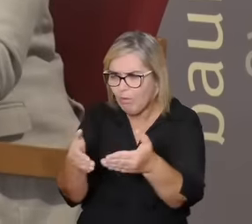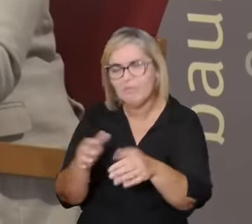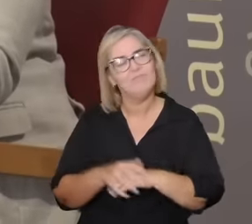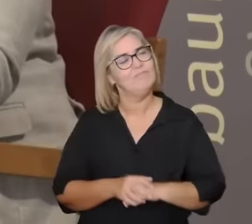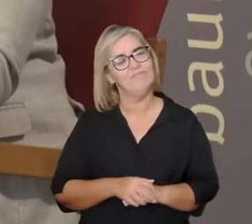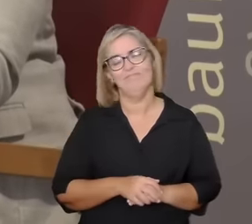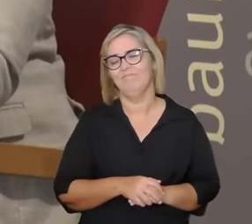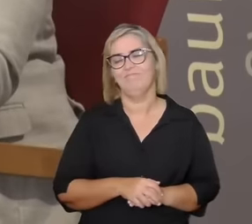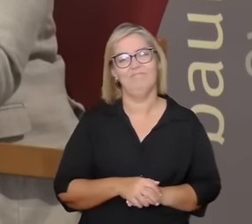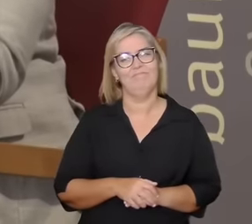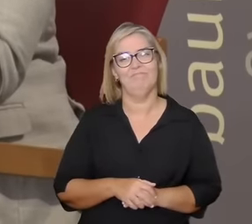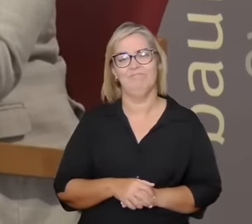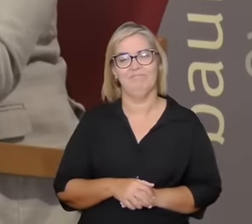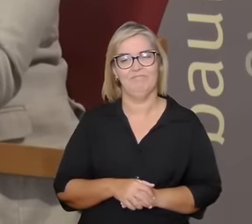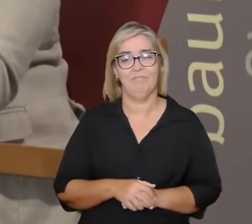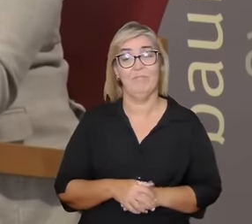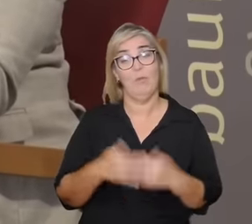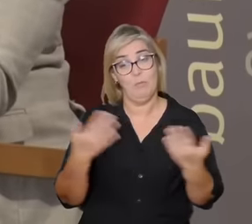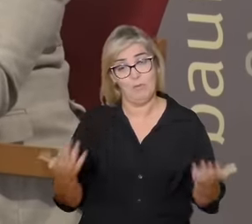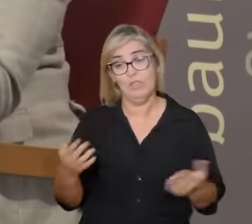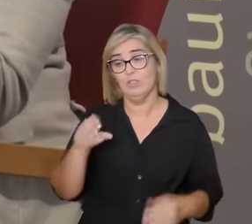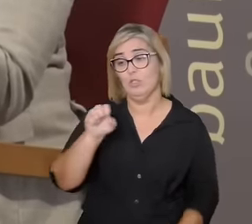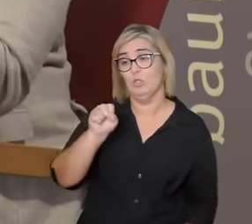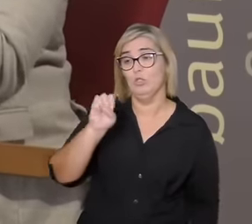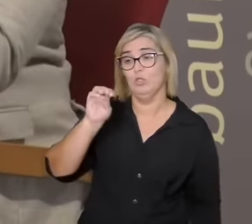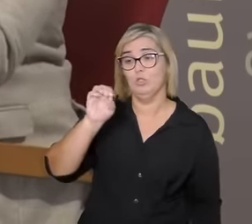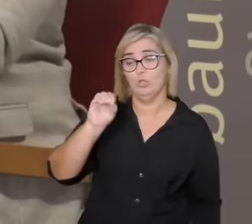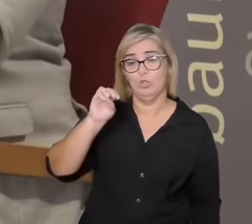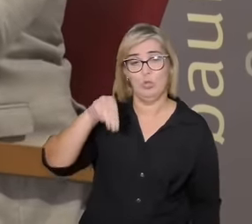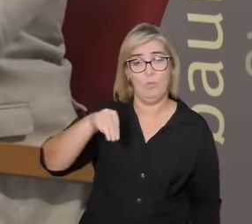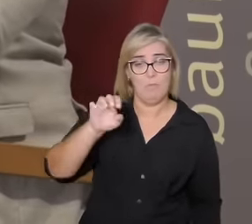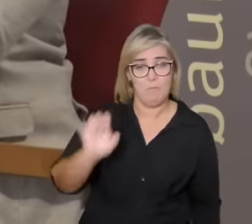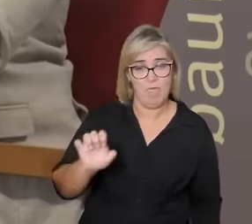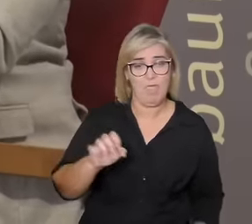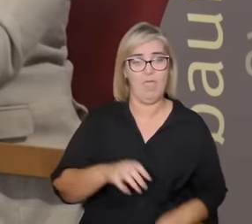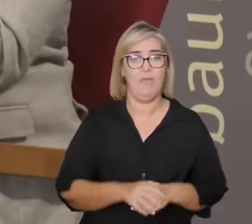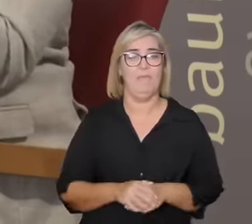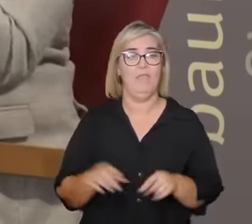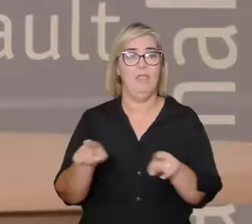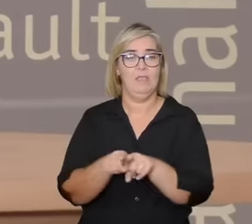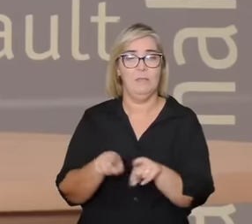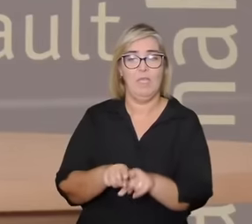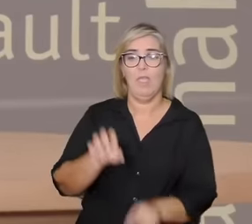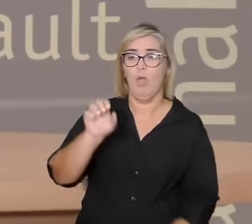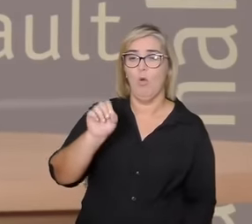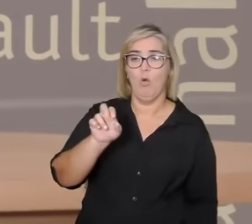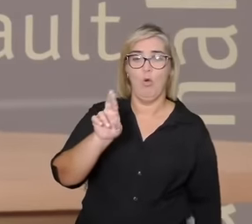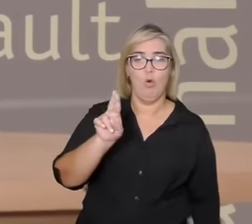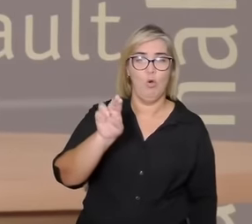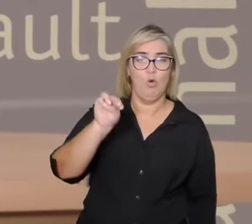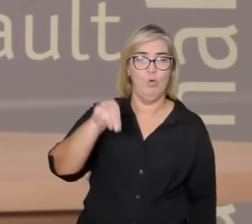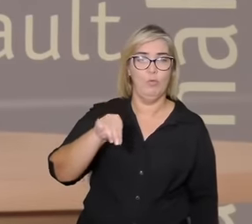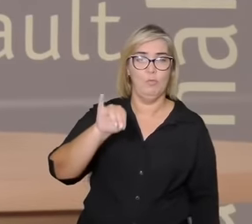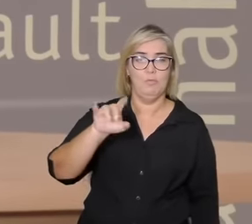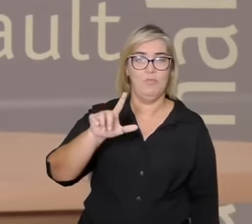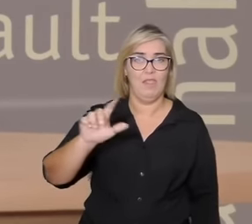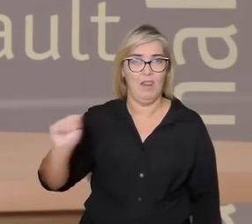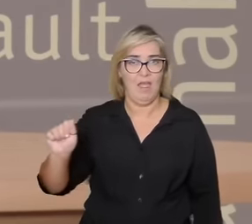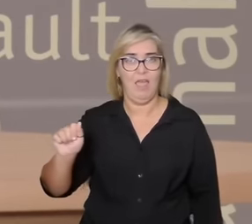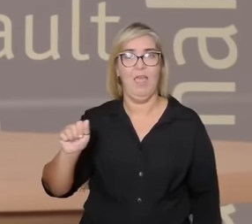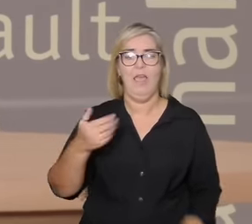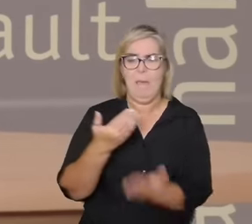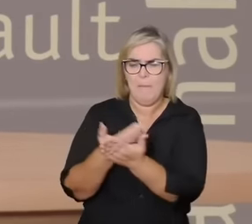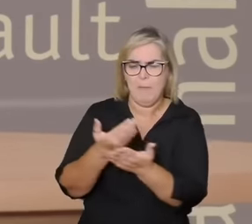soube um fússome por isso que ouro milá por isso que alguns intelectuais alguns estudos que falam sobre